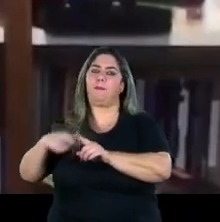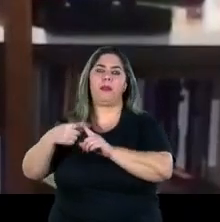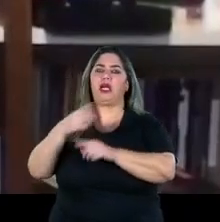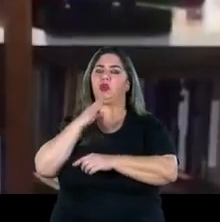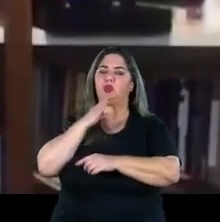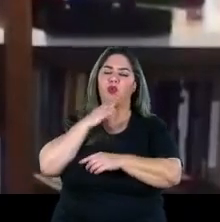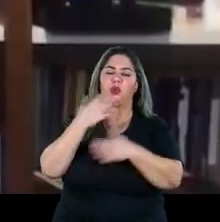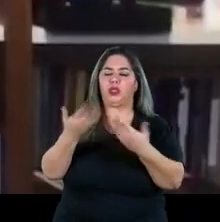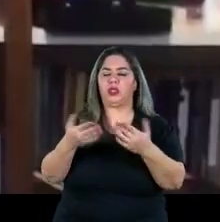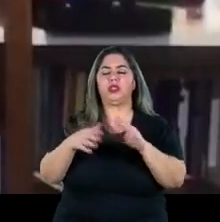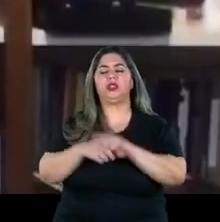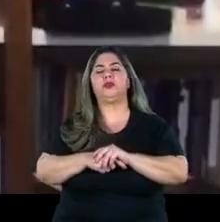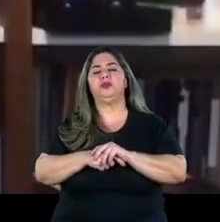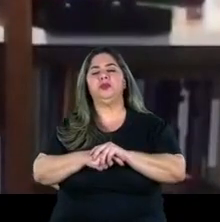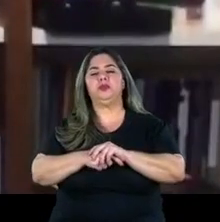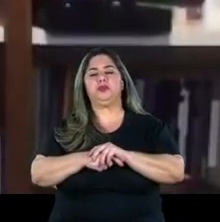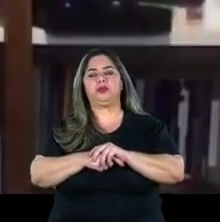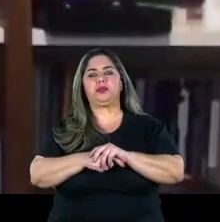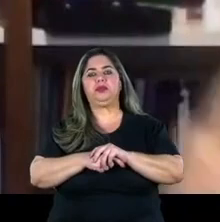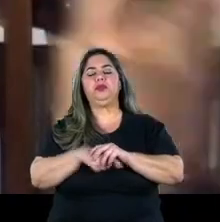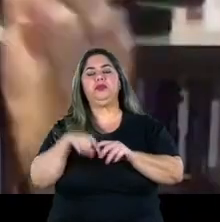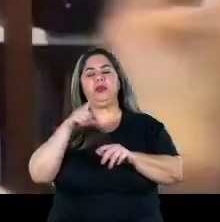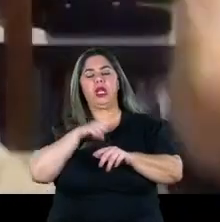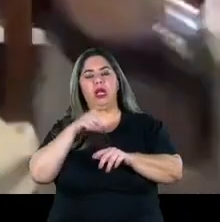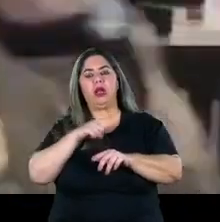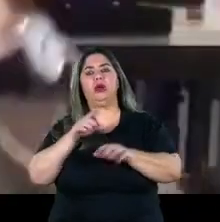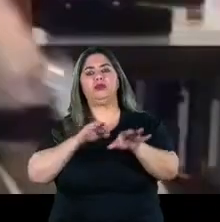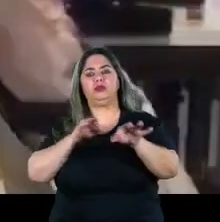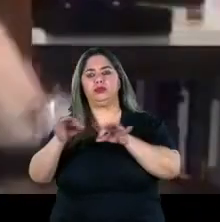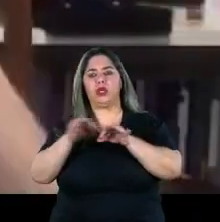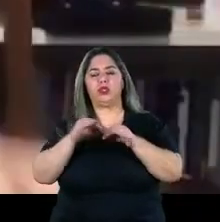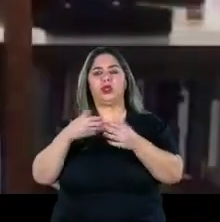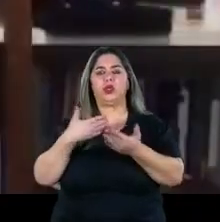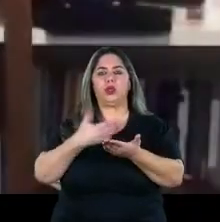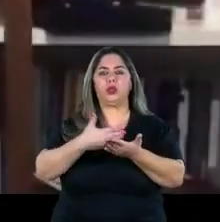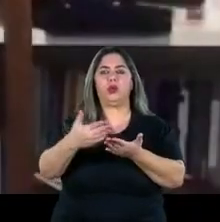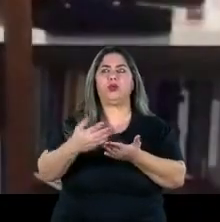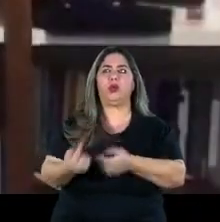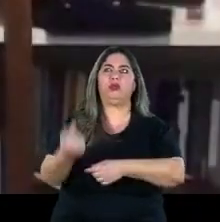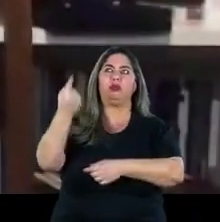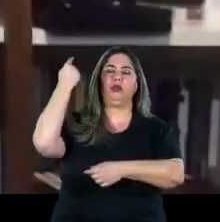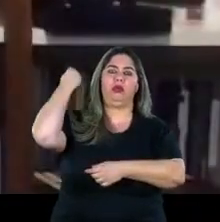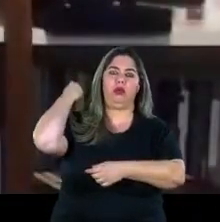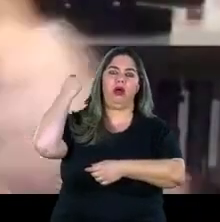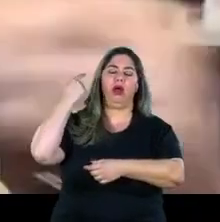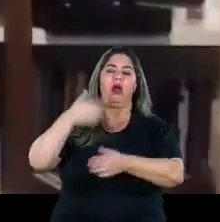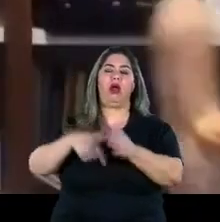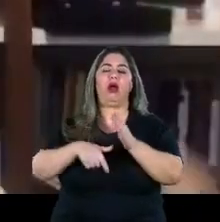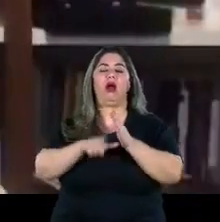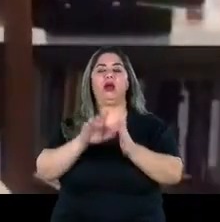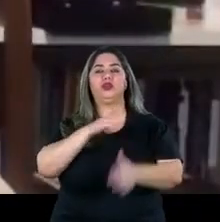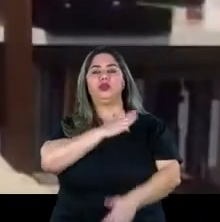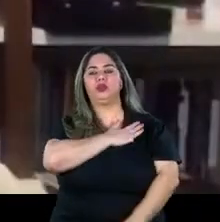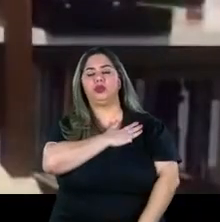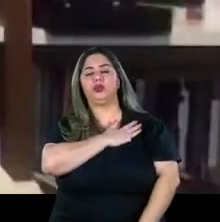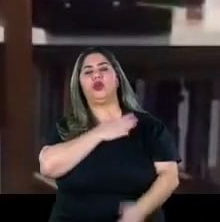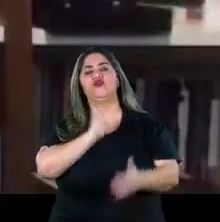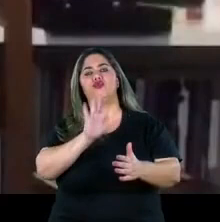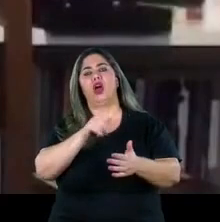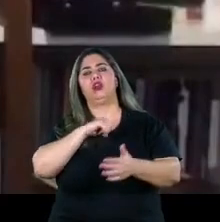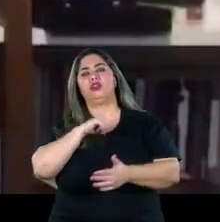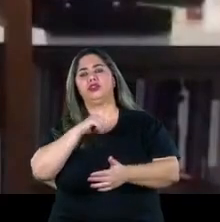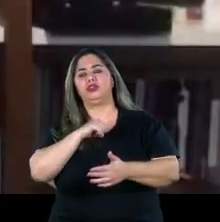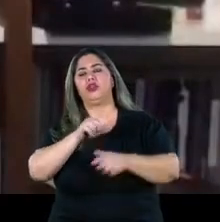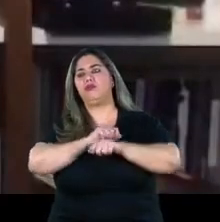consagrada digamos assim que é um programa que vem desde atrás mesmo antes do governo Lula já tinha que se